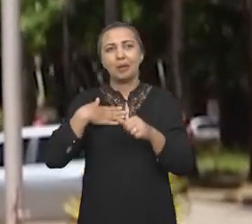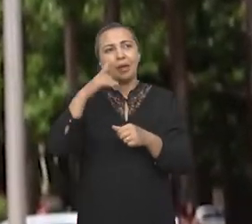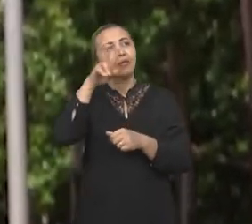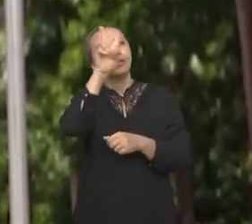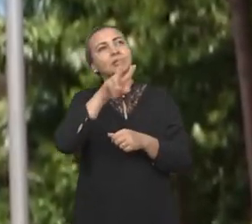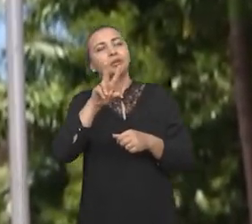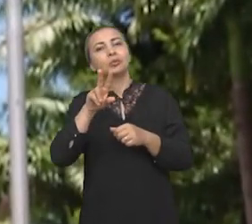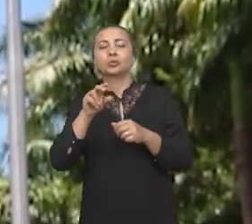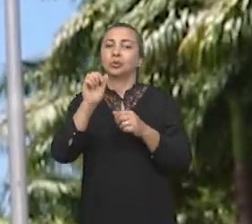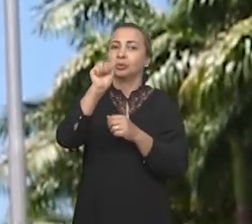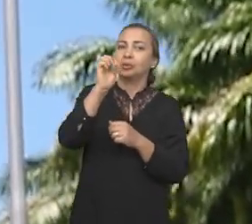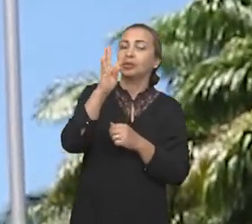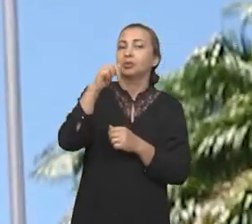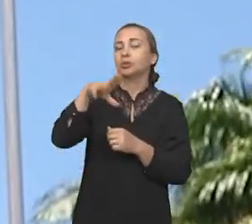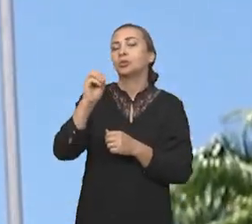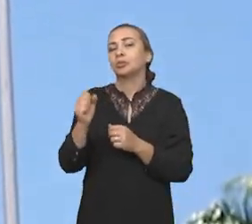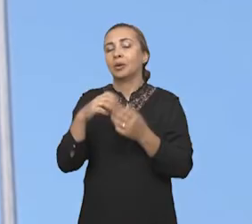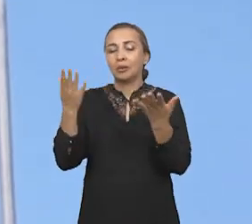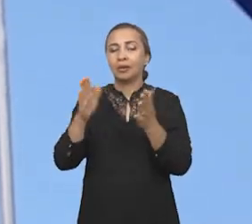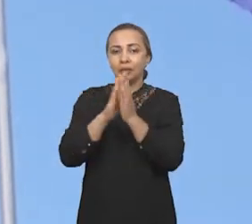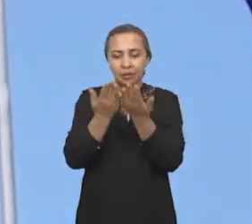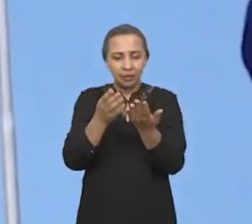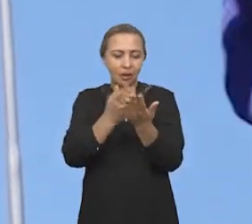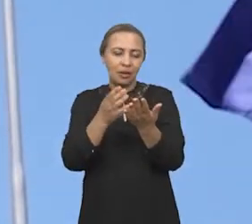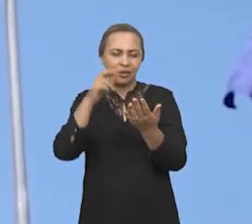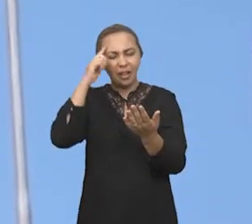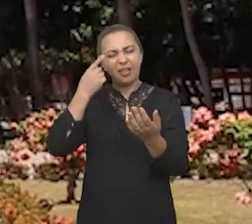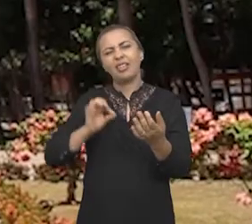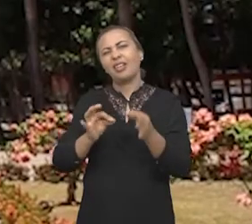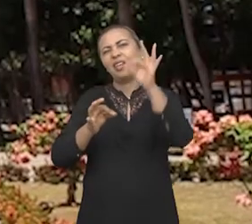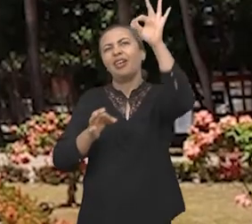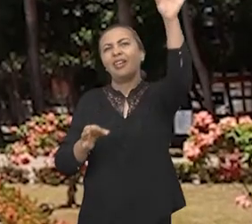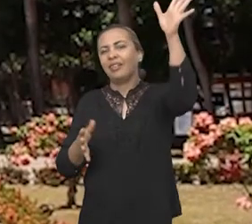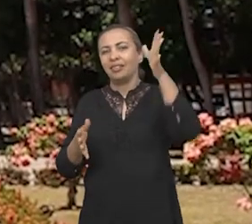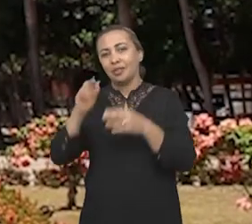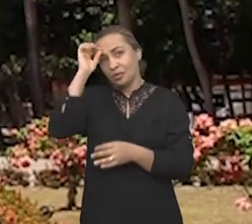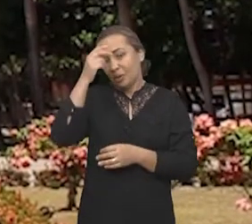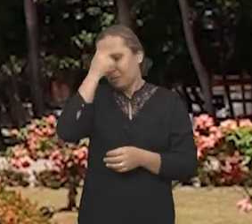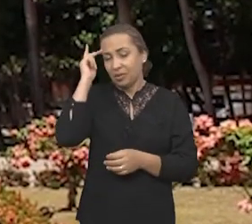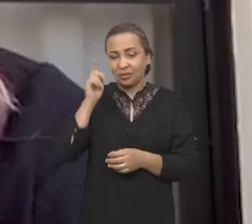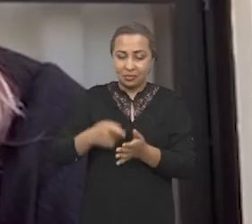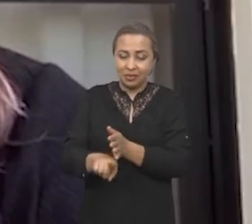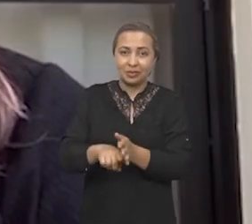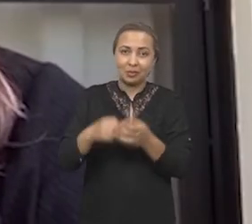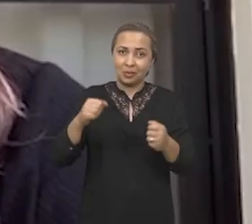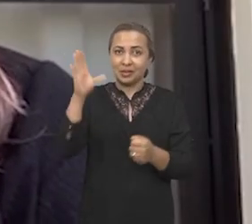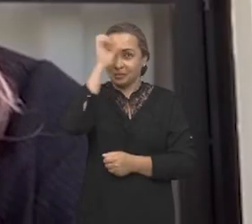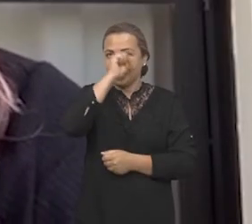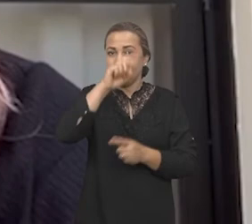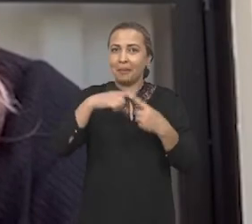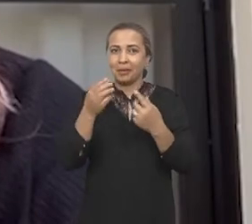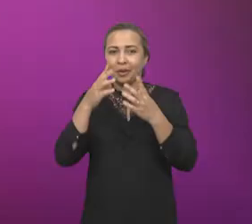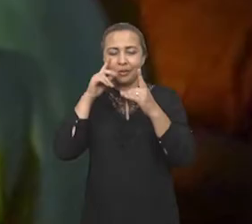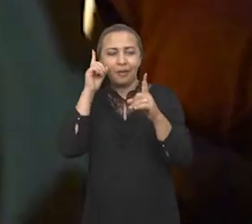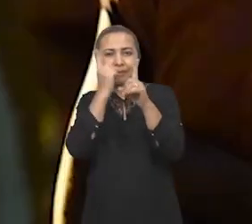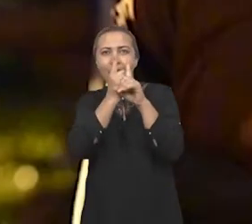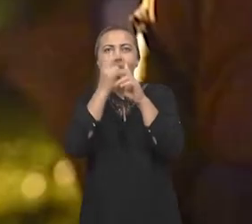porque quando a gente estuda sobre isso nos livros, a gente sente aquilo muito distante da gente, algo que só pesquisadores muito famosos e importantes poderiam aprender, mas quando